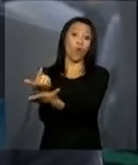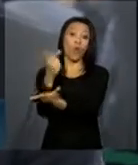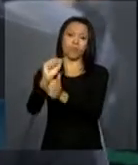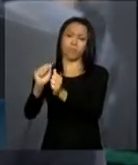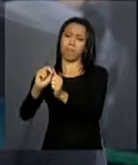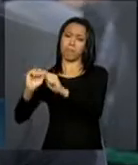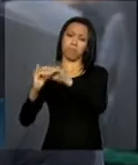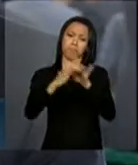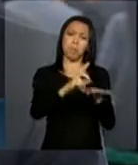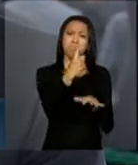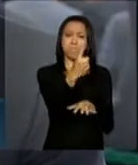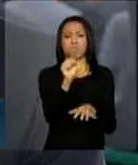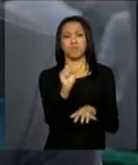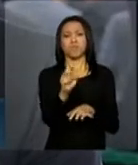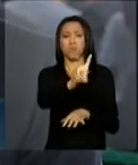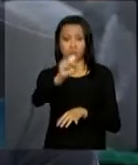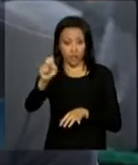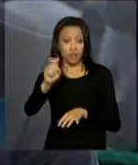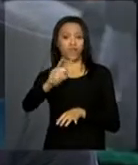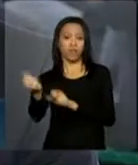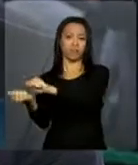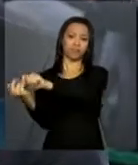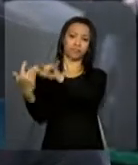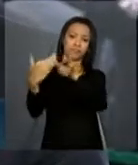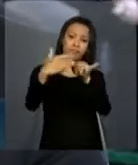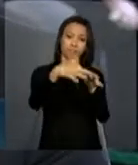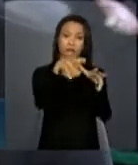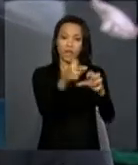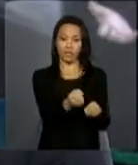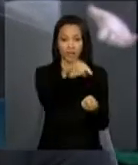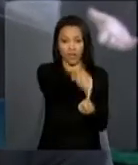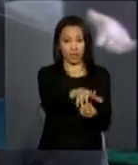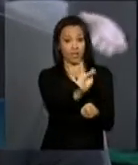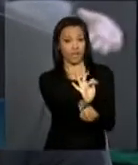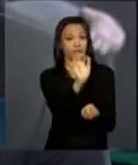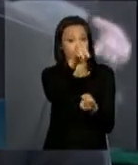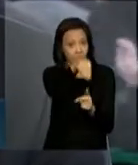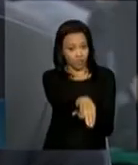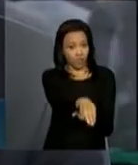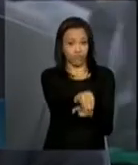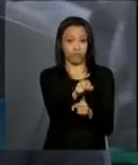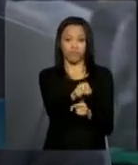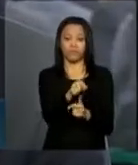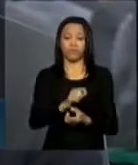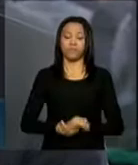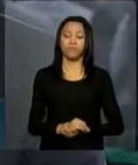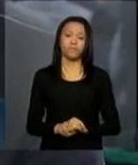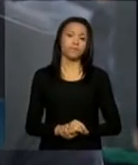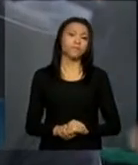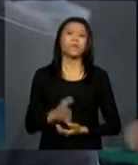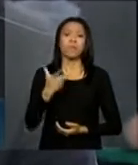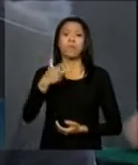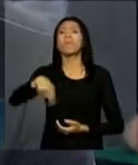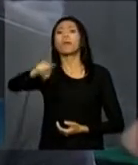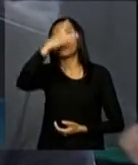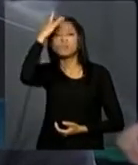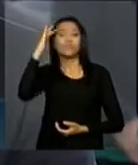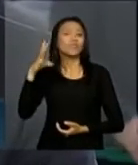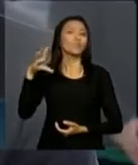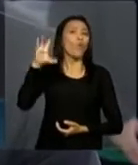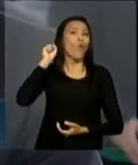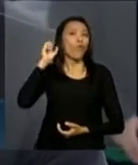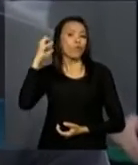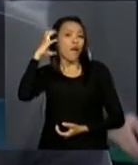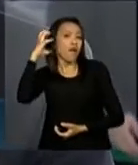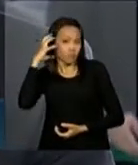talvez em torno dos 1.500 poderão estar migrando da faixa de onda média para a faixa de FM. Para o ouvinte, muda alguma coisa?